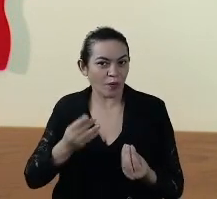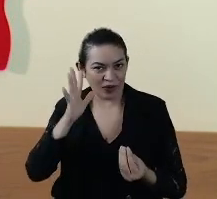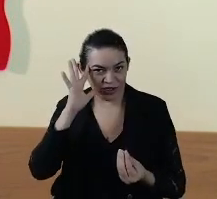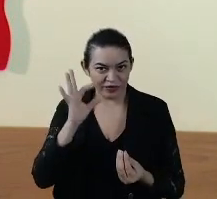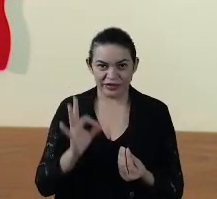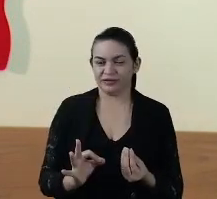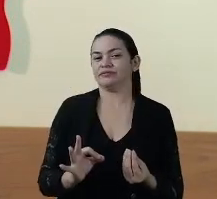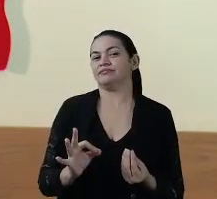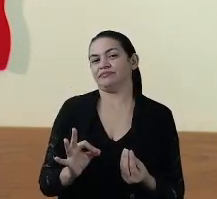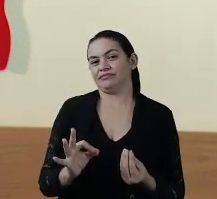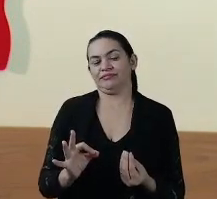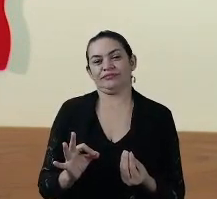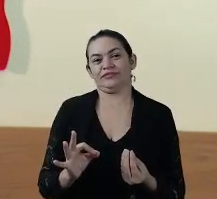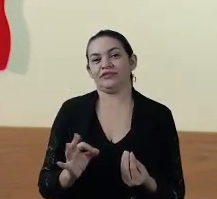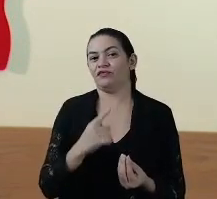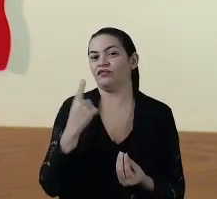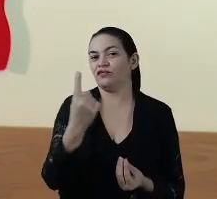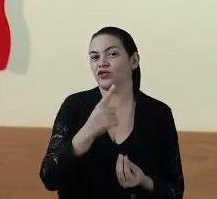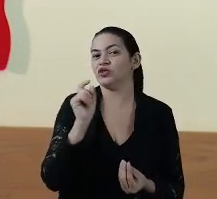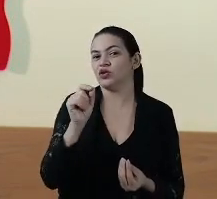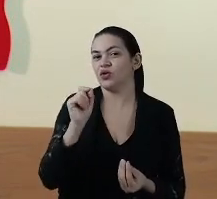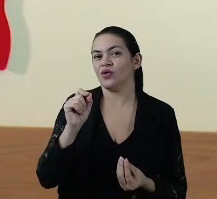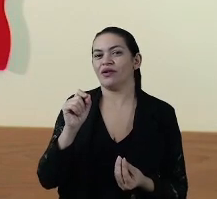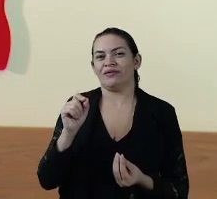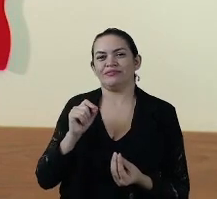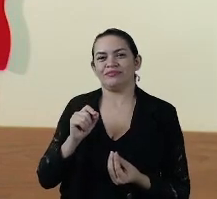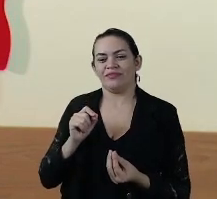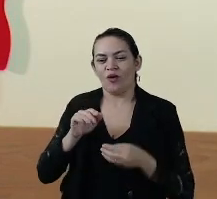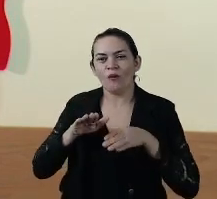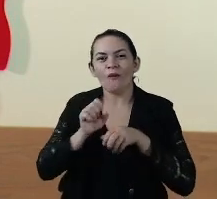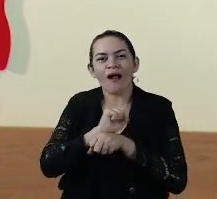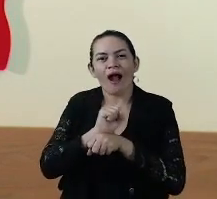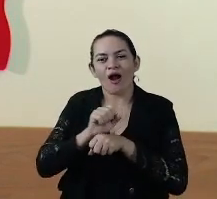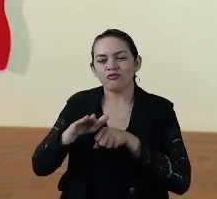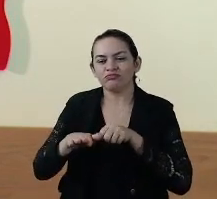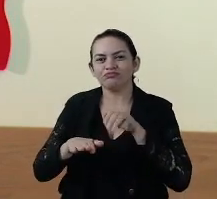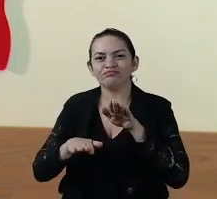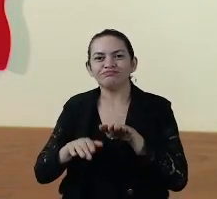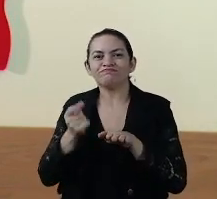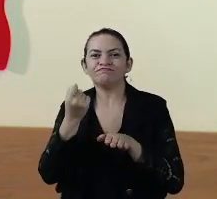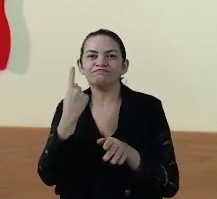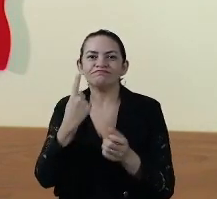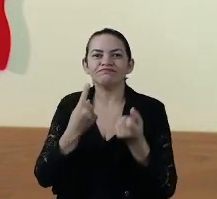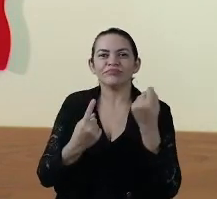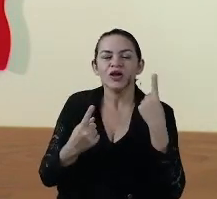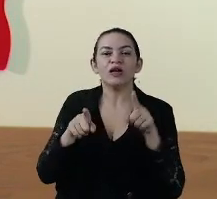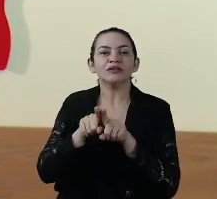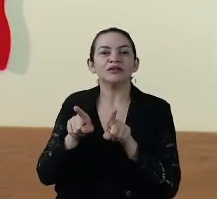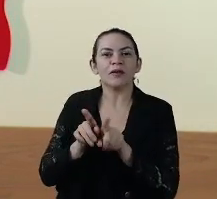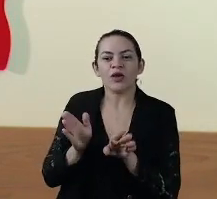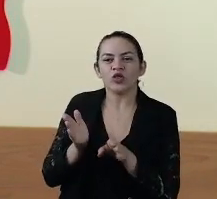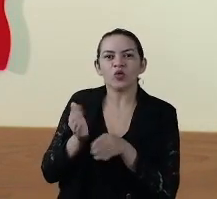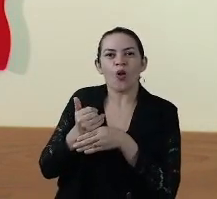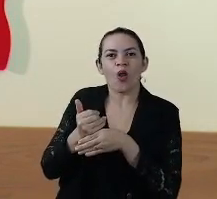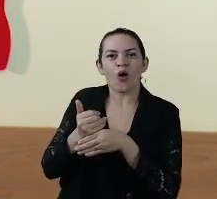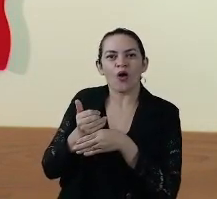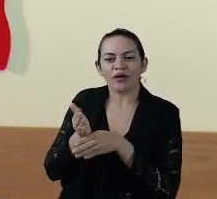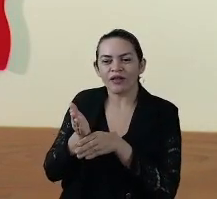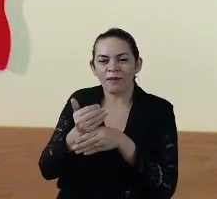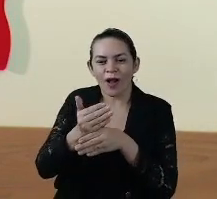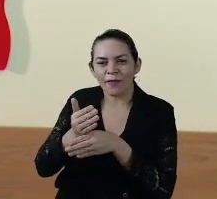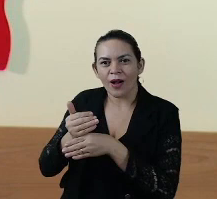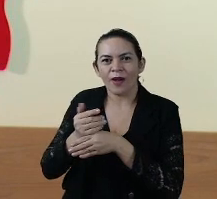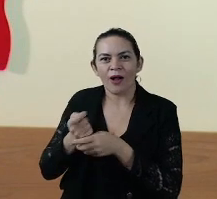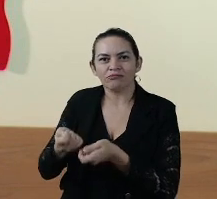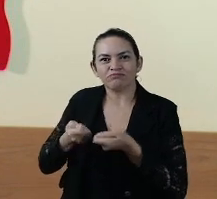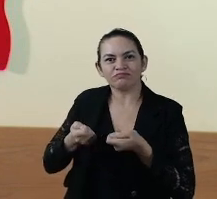acertada a adoção do rodízio de carros, do lockdown, da insistência em